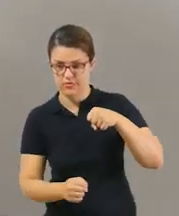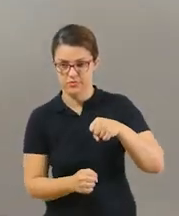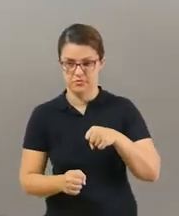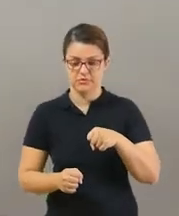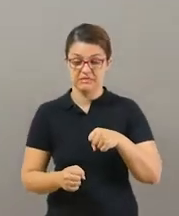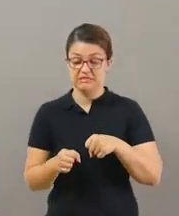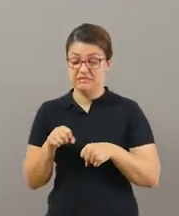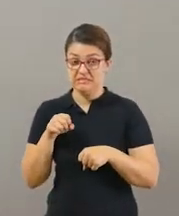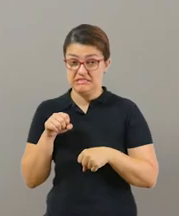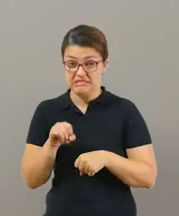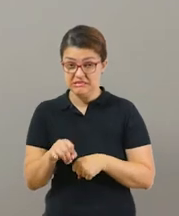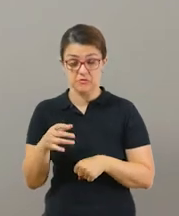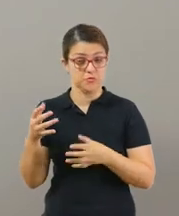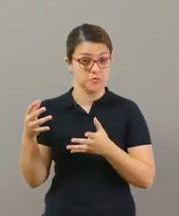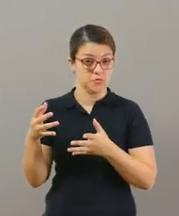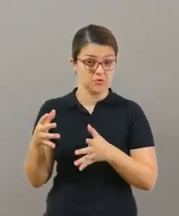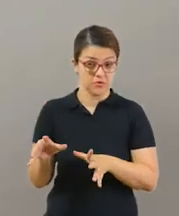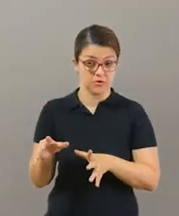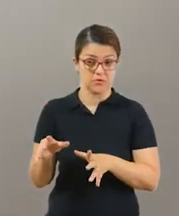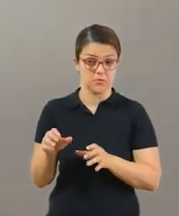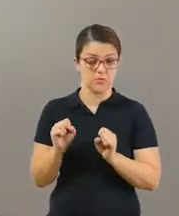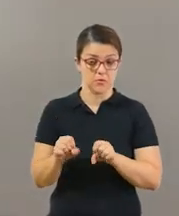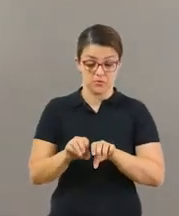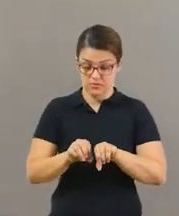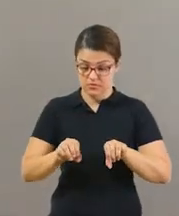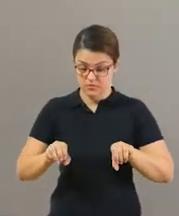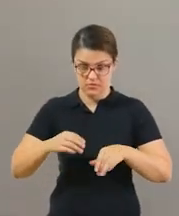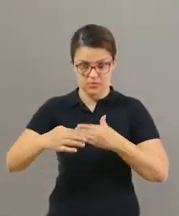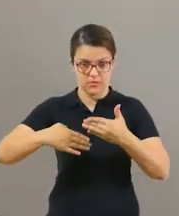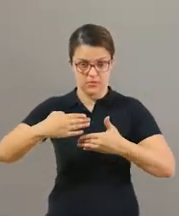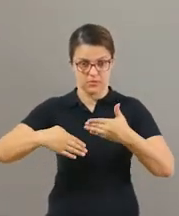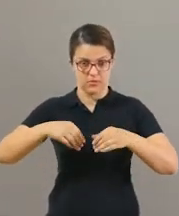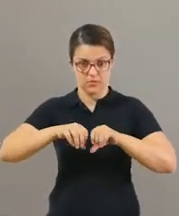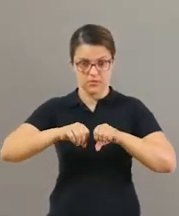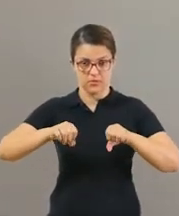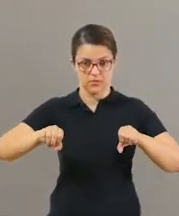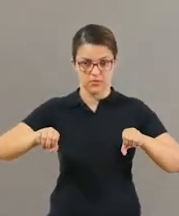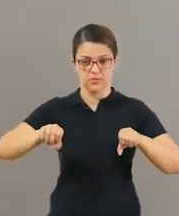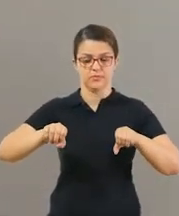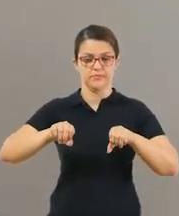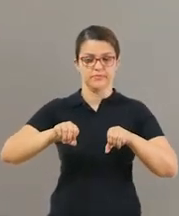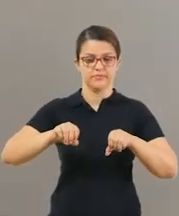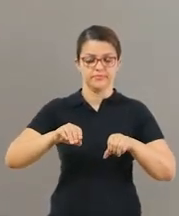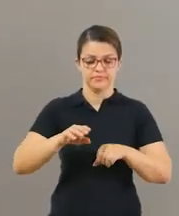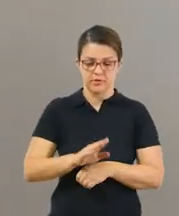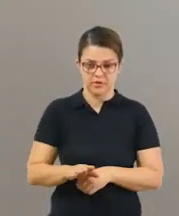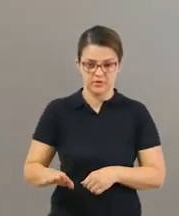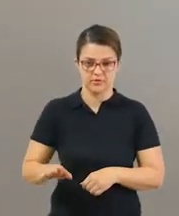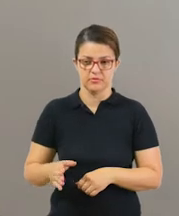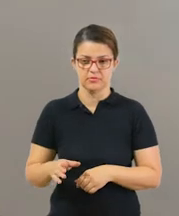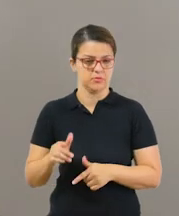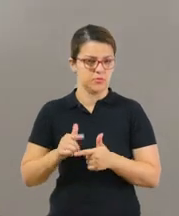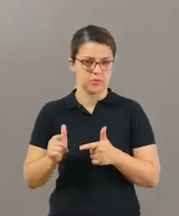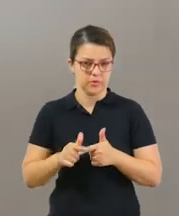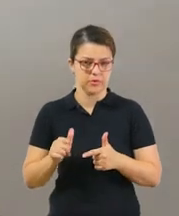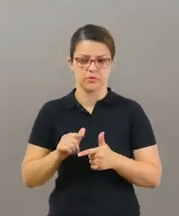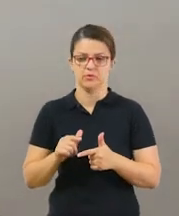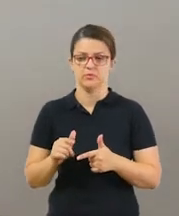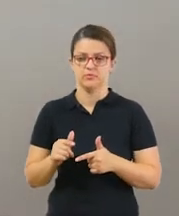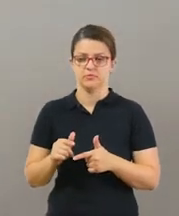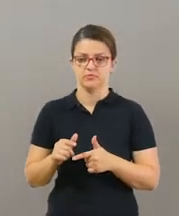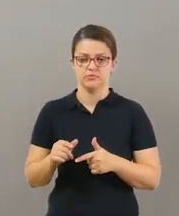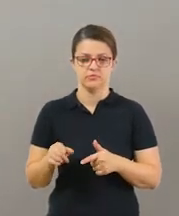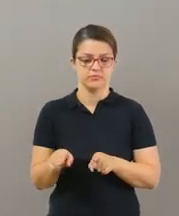ou se você não quiser usar o cabo de vassoura, você pode usar o rolo de papel toalha, tá bom? Para crianças menores, para não ter acidente.